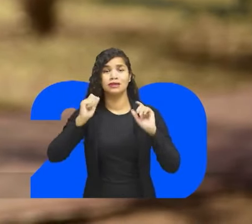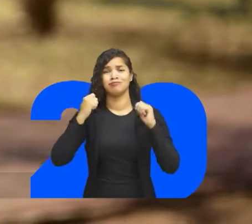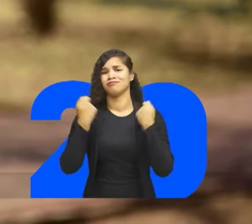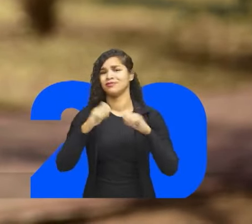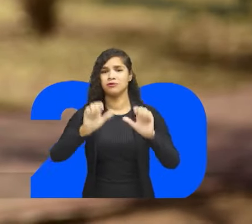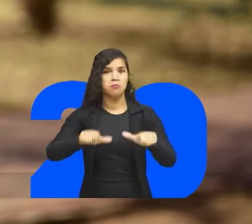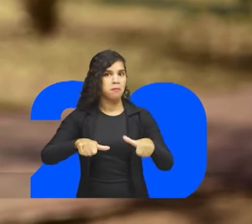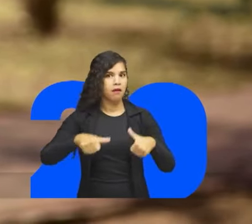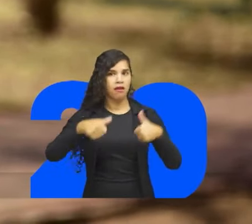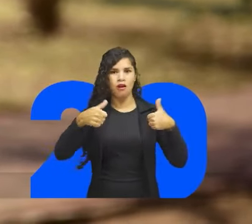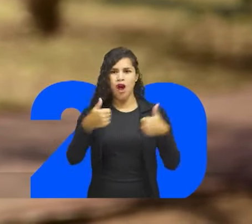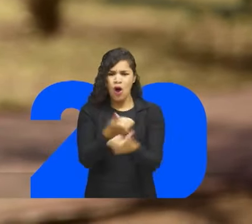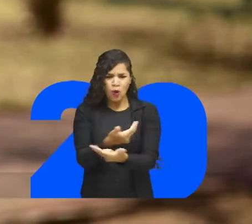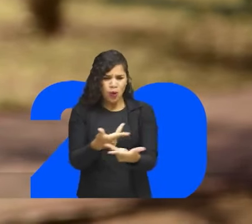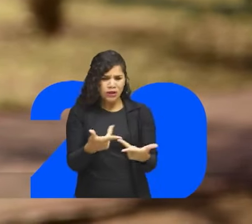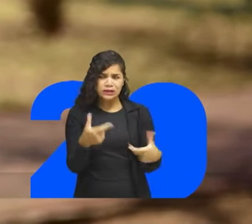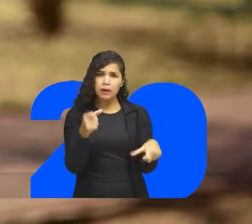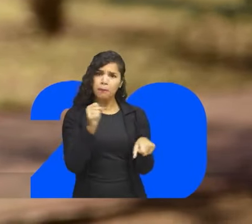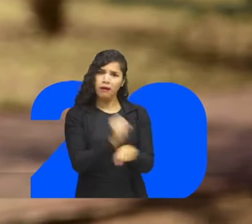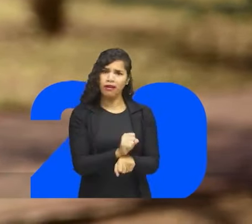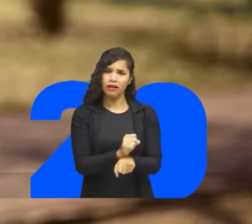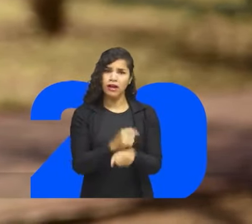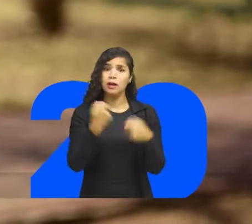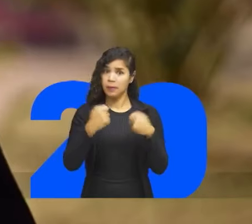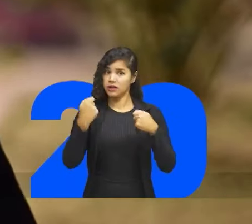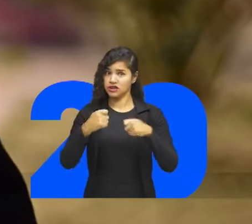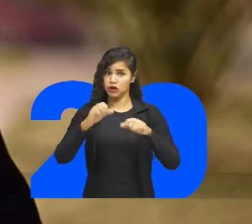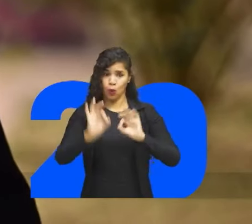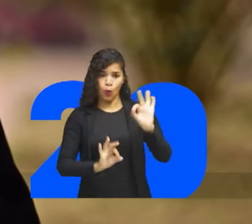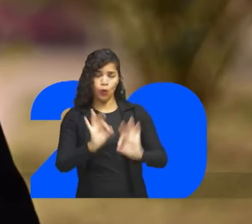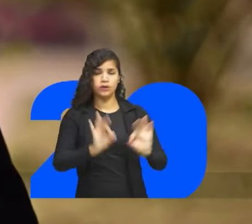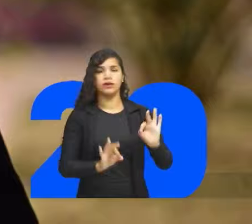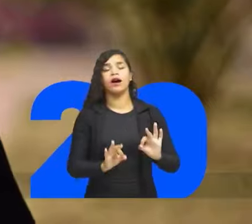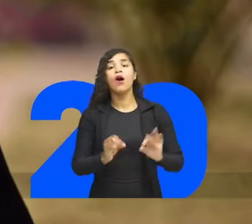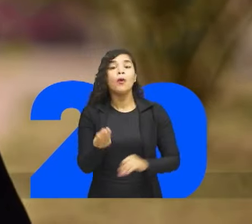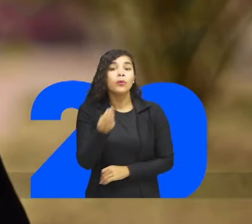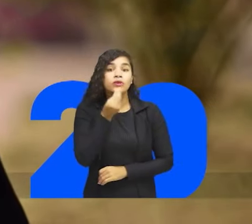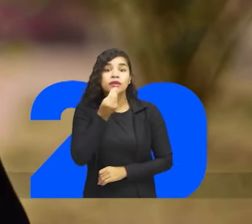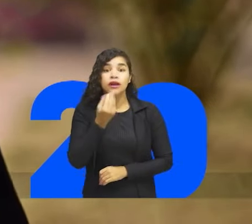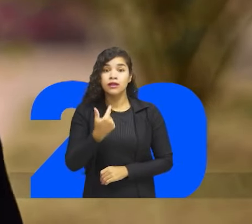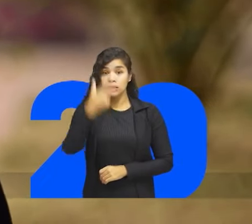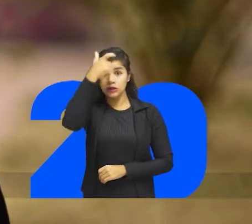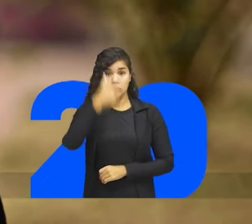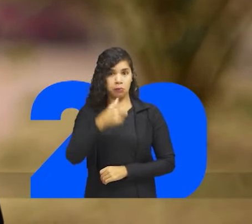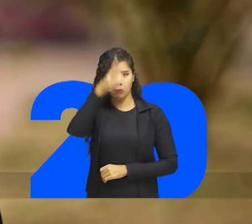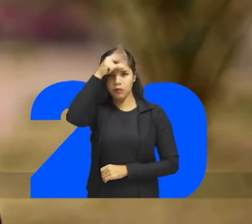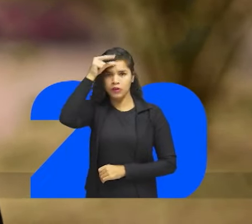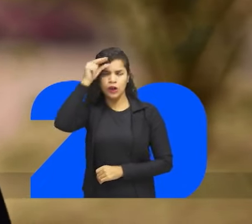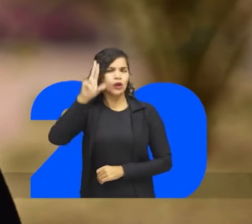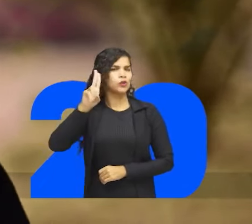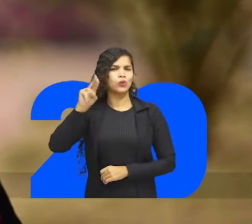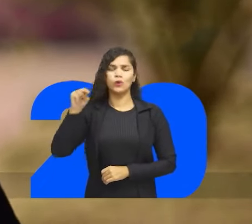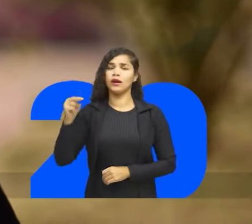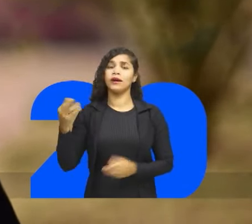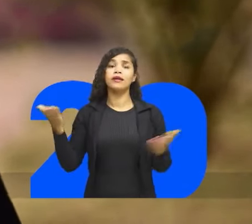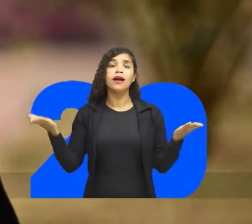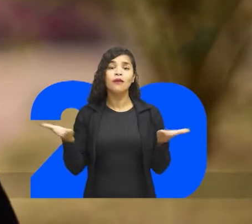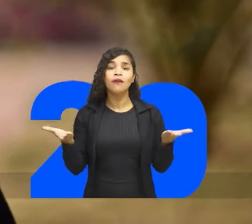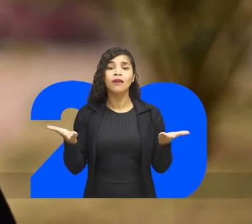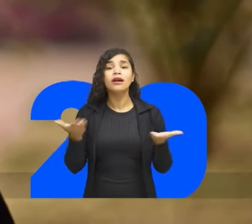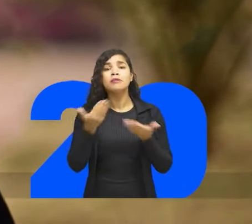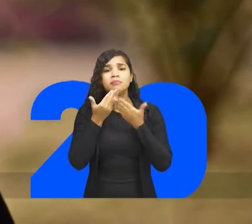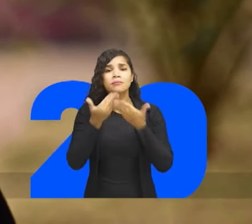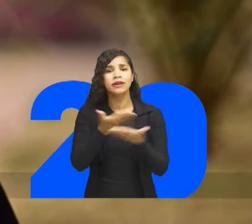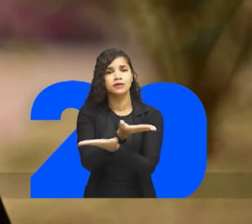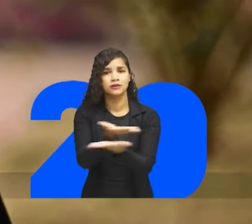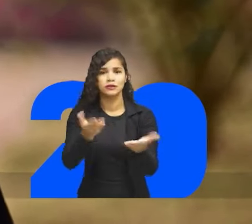muita coisa ficou parada Que poderia ter sido diferente Eu nunca tive essa oportunidade de ser prefeito E é isso que eu estou